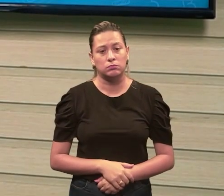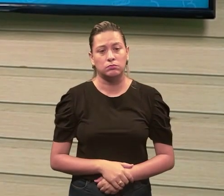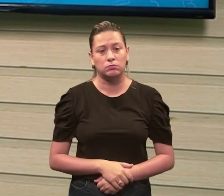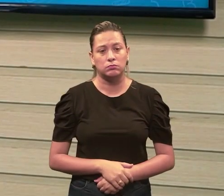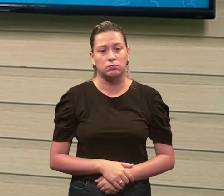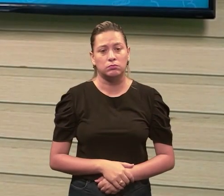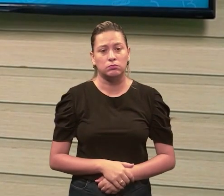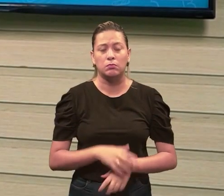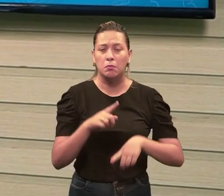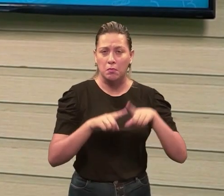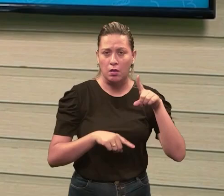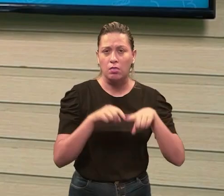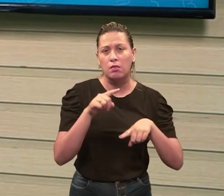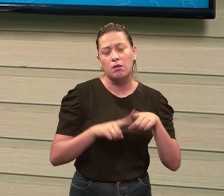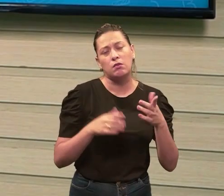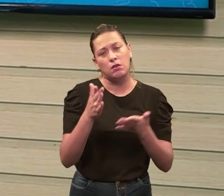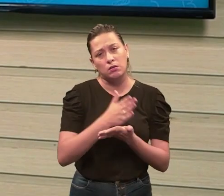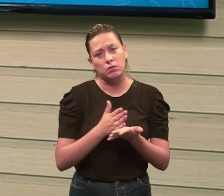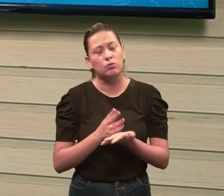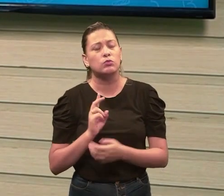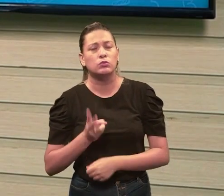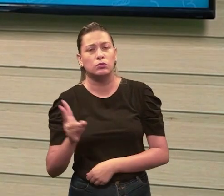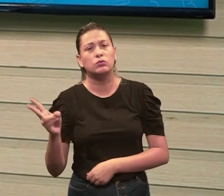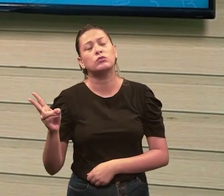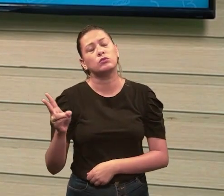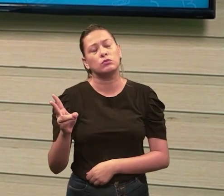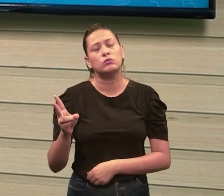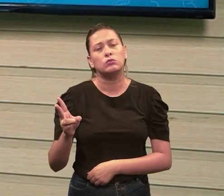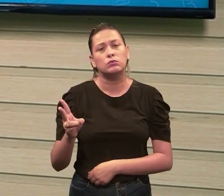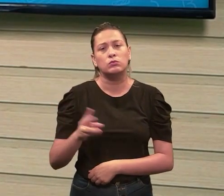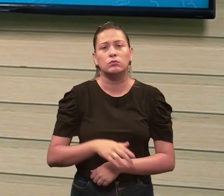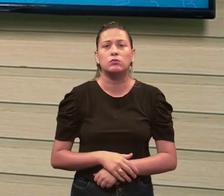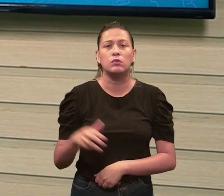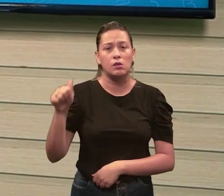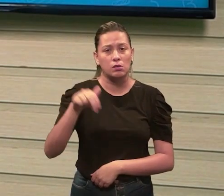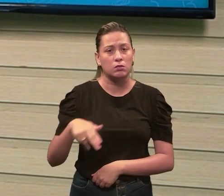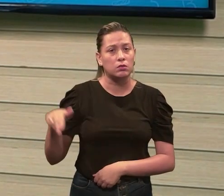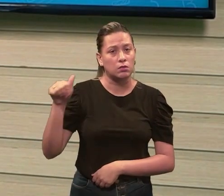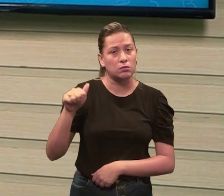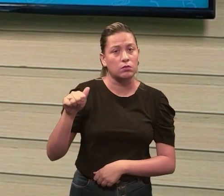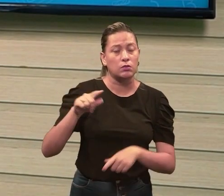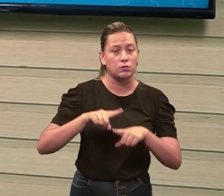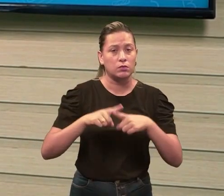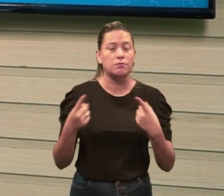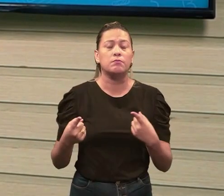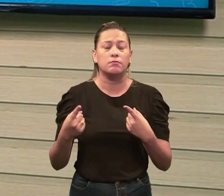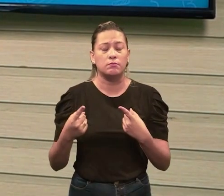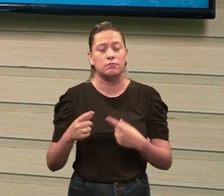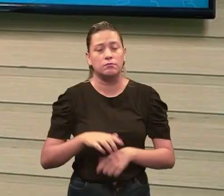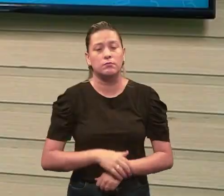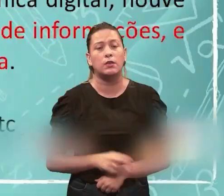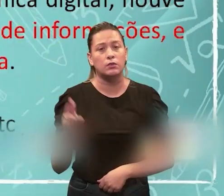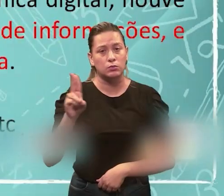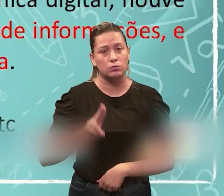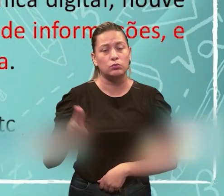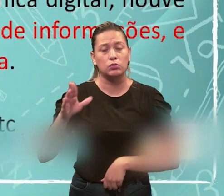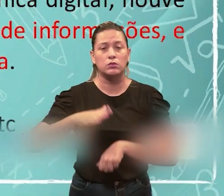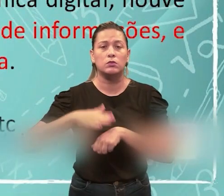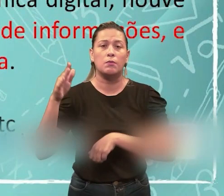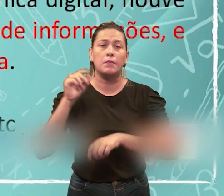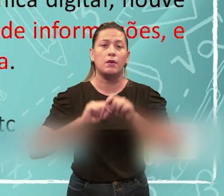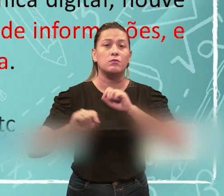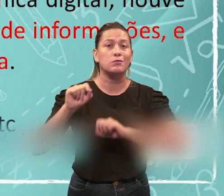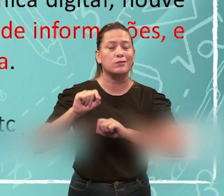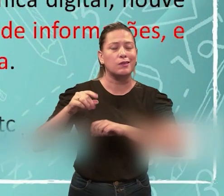alguns materiais, em alguns componentes, a eletrônica analógica ainda, mas, na sua maioria das vezes, hoje se utiliza mais a